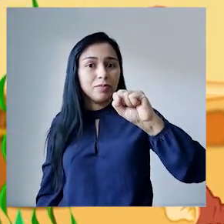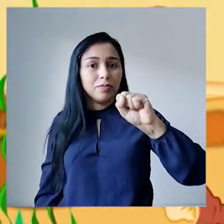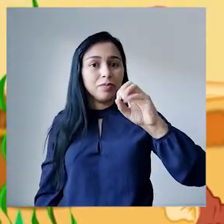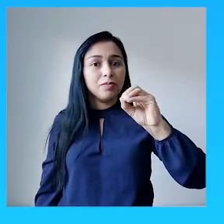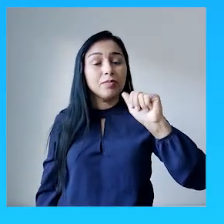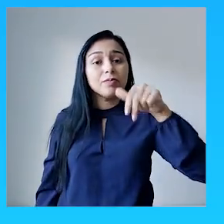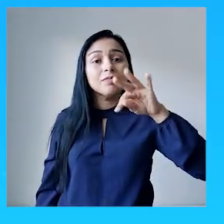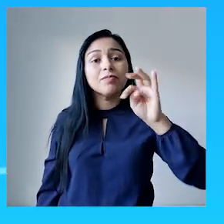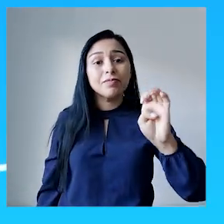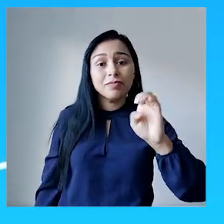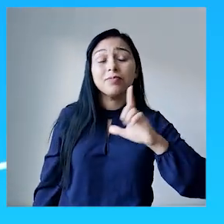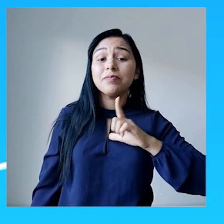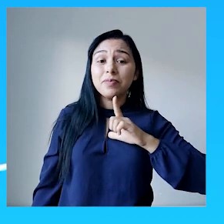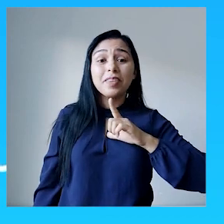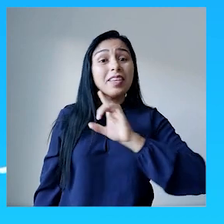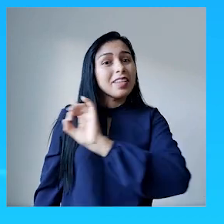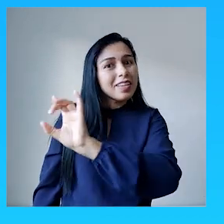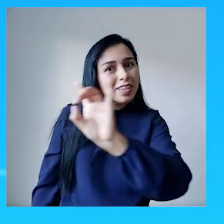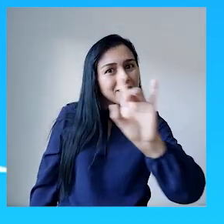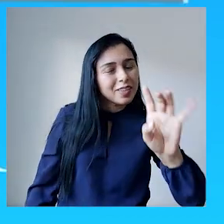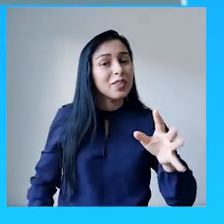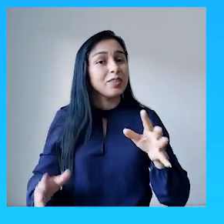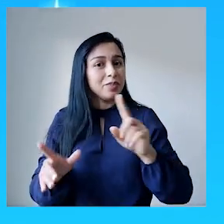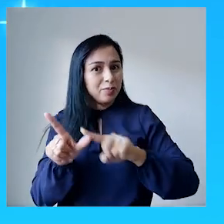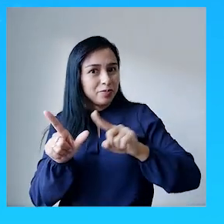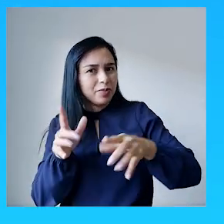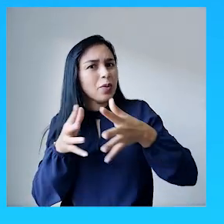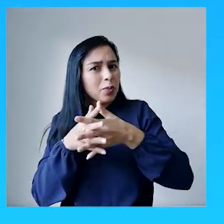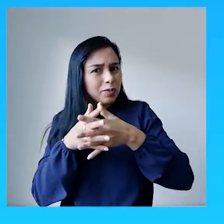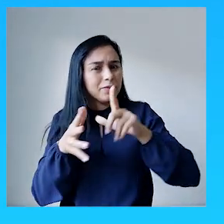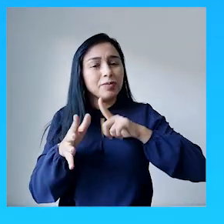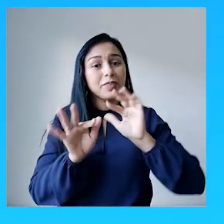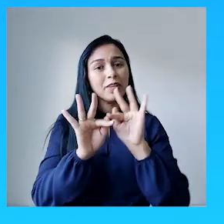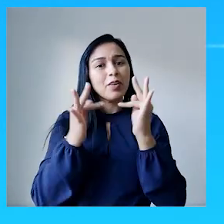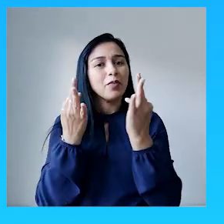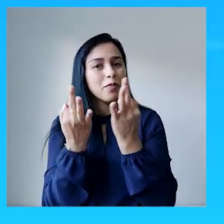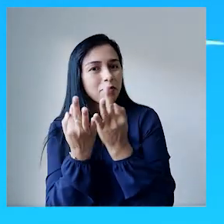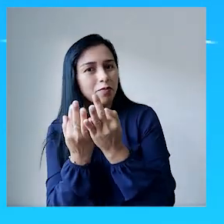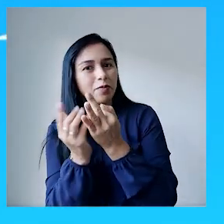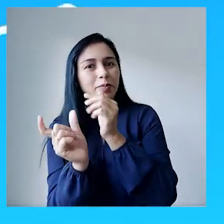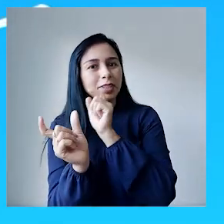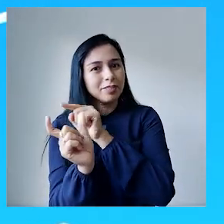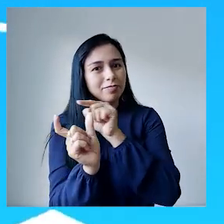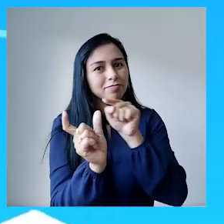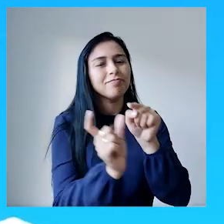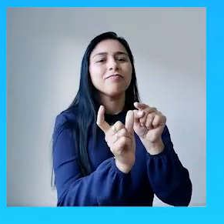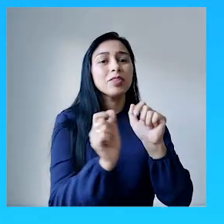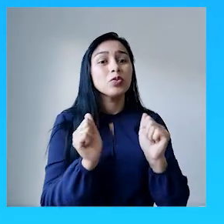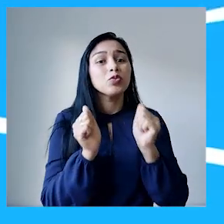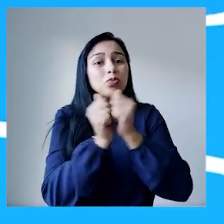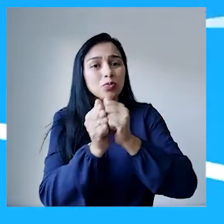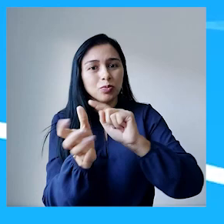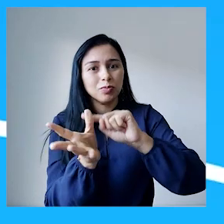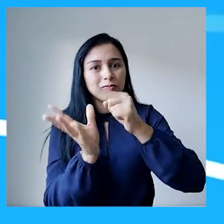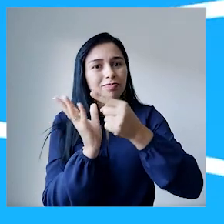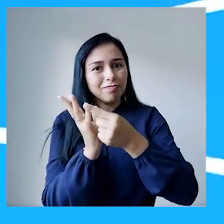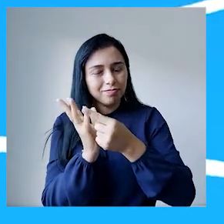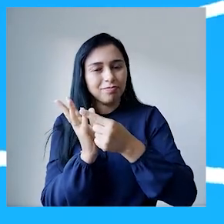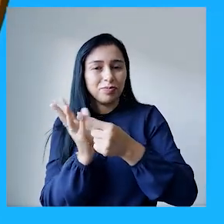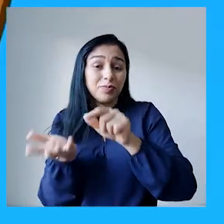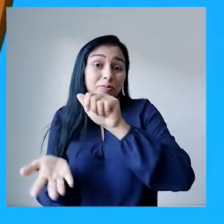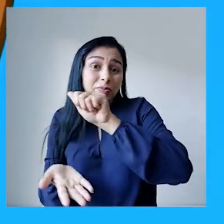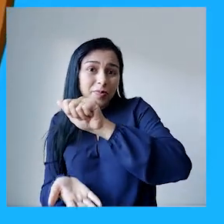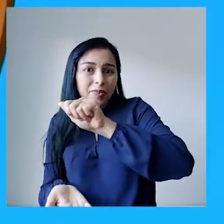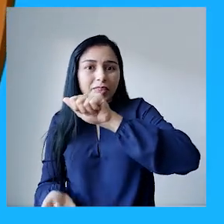consoantes, ela tem a família silábica, que se forma quando se junta com as vogais. A,